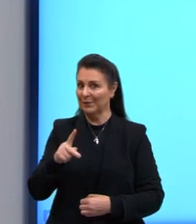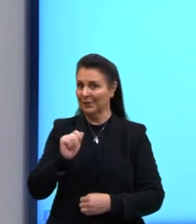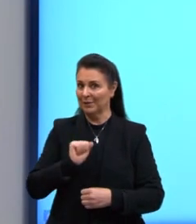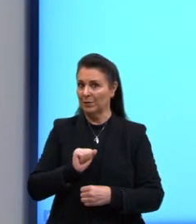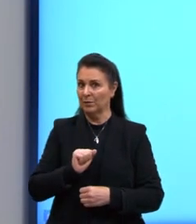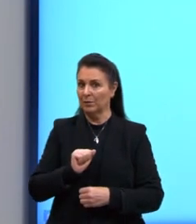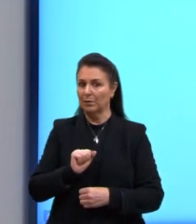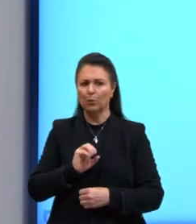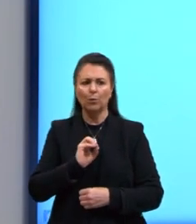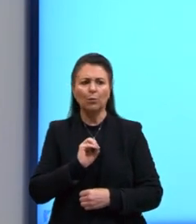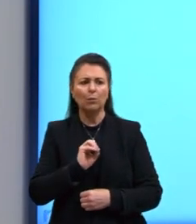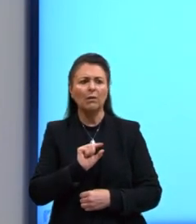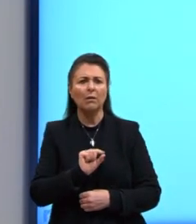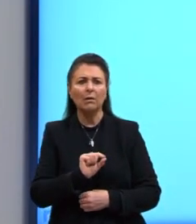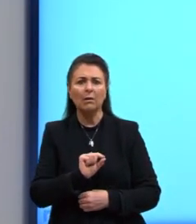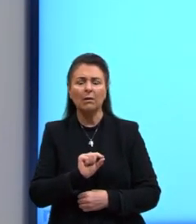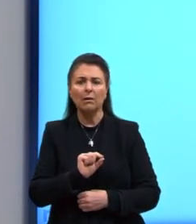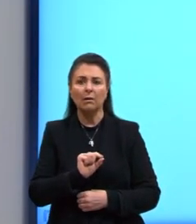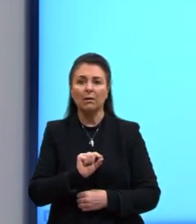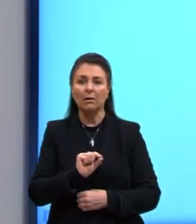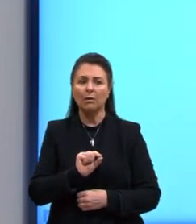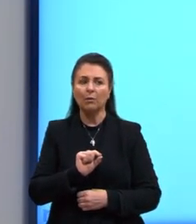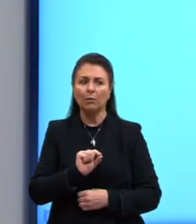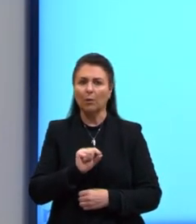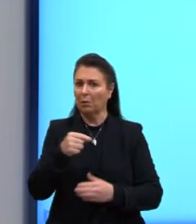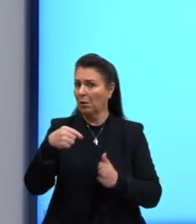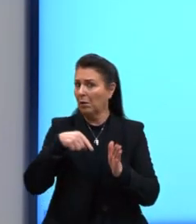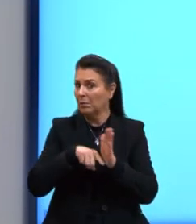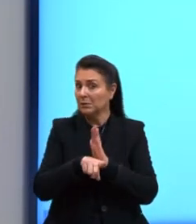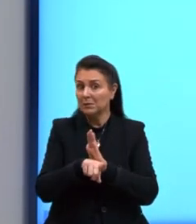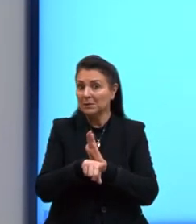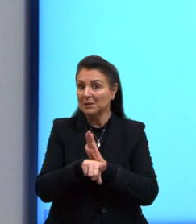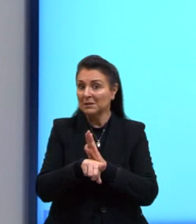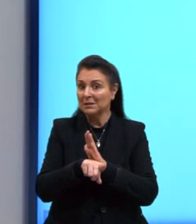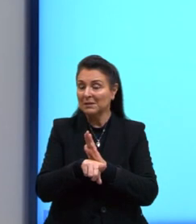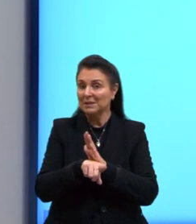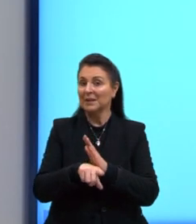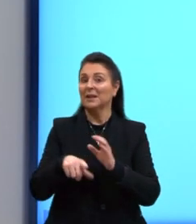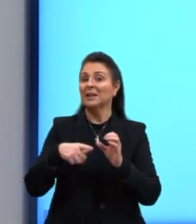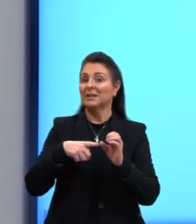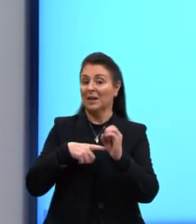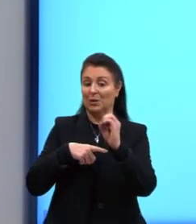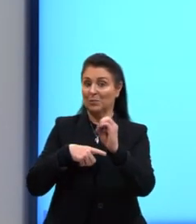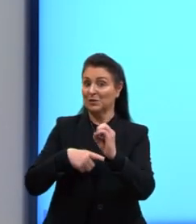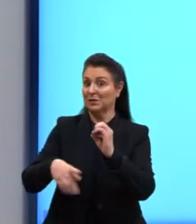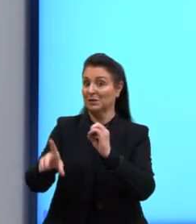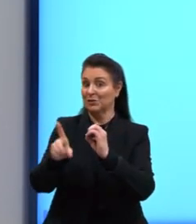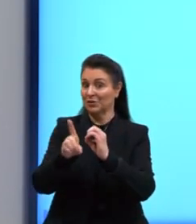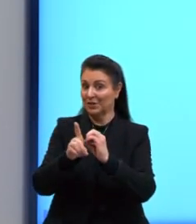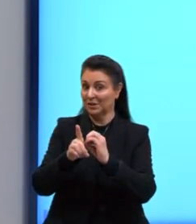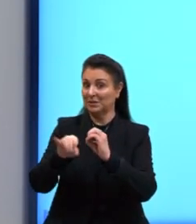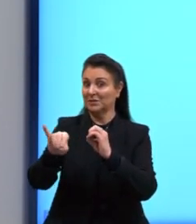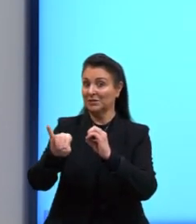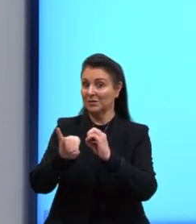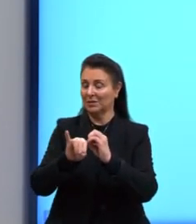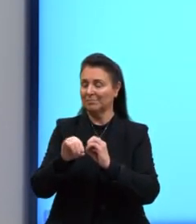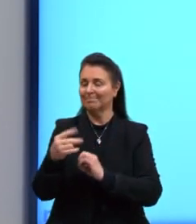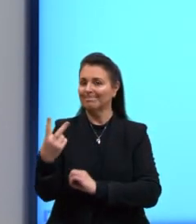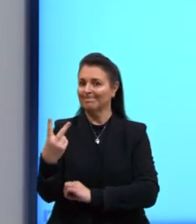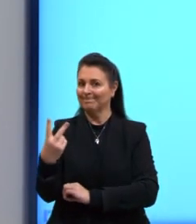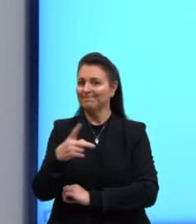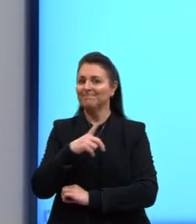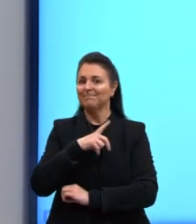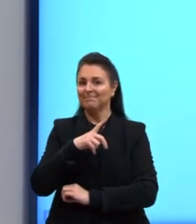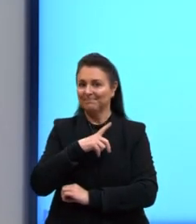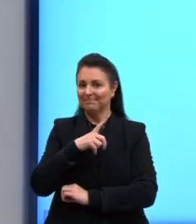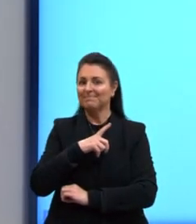O quê? O questionamento. Tem um objeto direto e um objeto indireto.